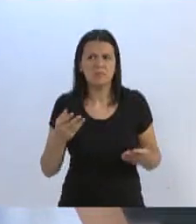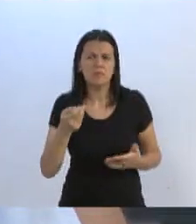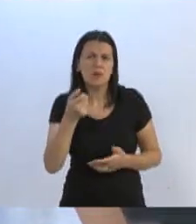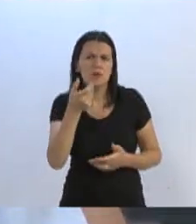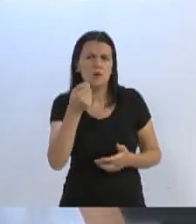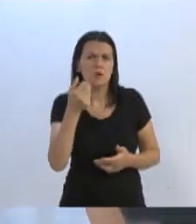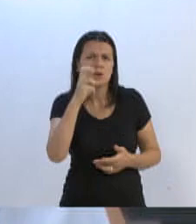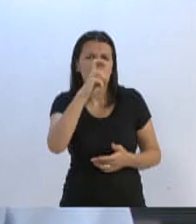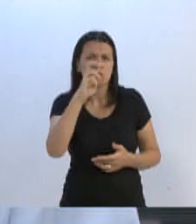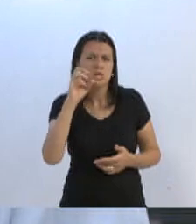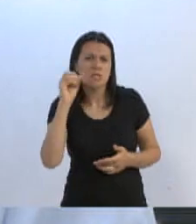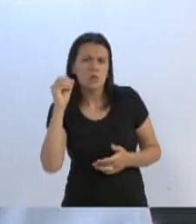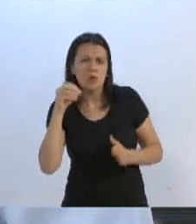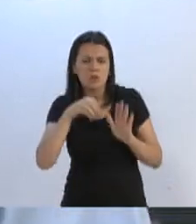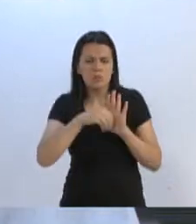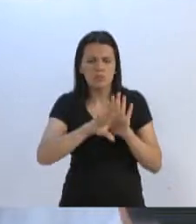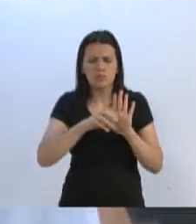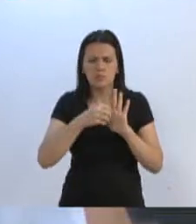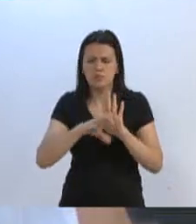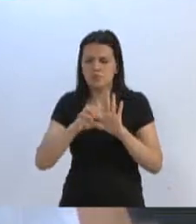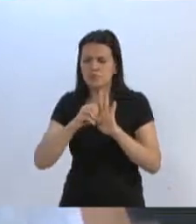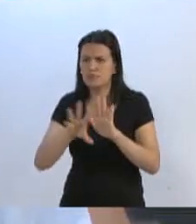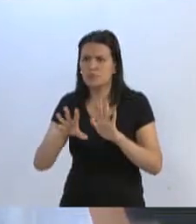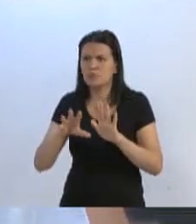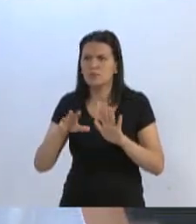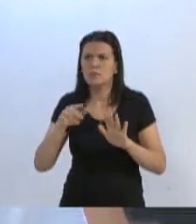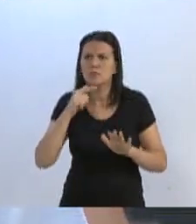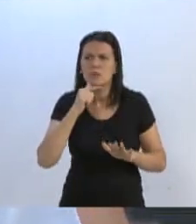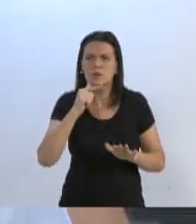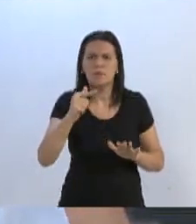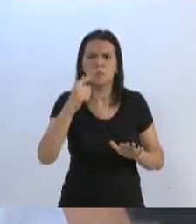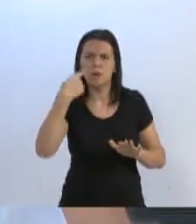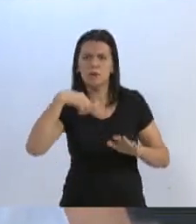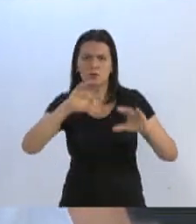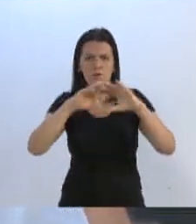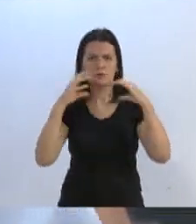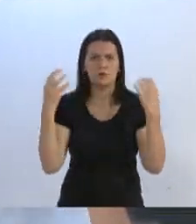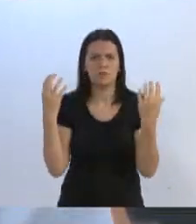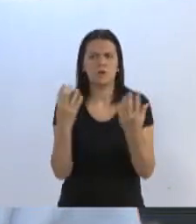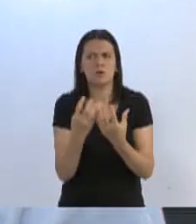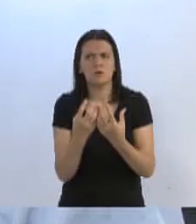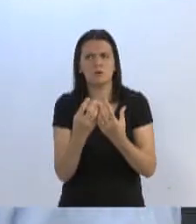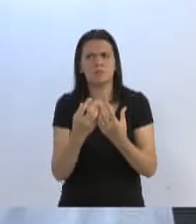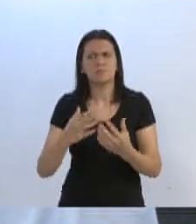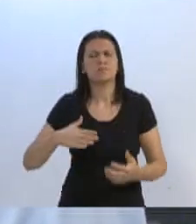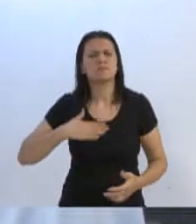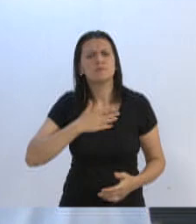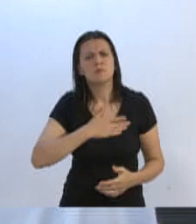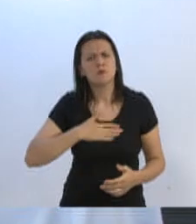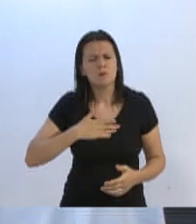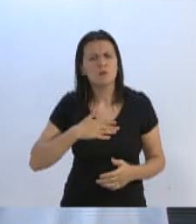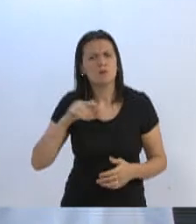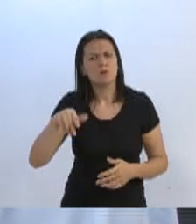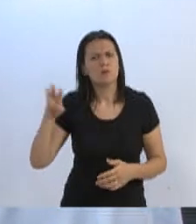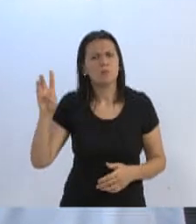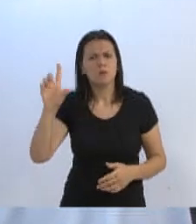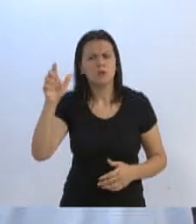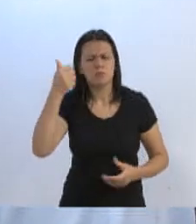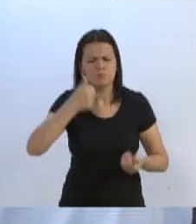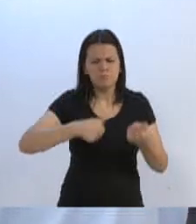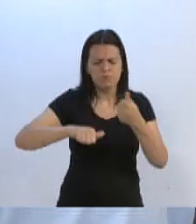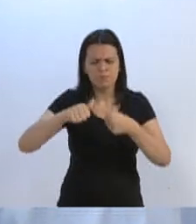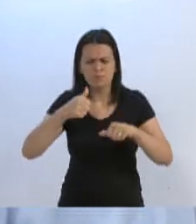50 indicações que eu tive durante a semana na comunidade, atendendo a comunidade. Agora, gostaria que o povo de Blumenau analisasse